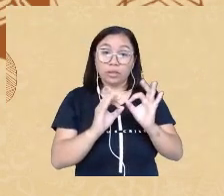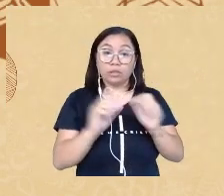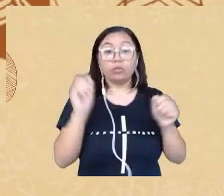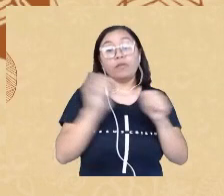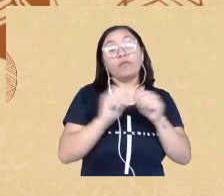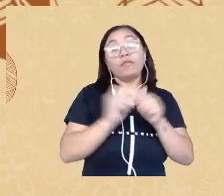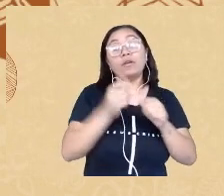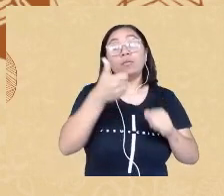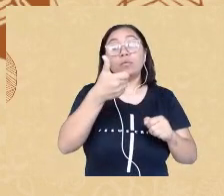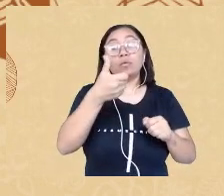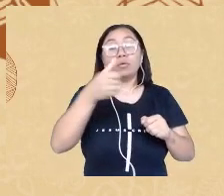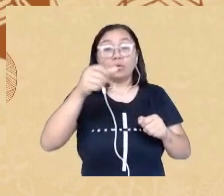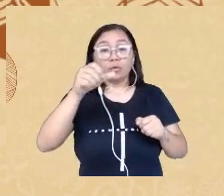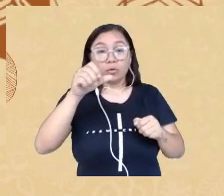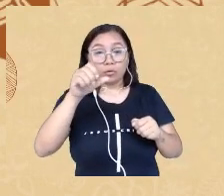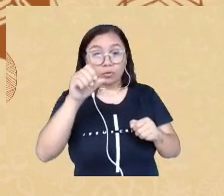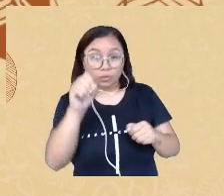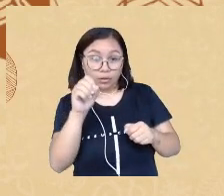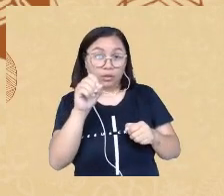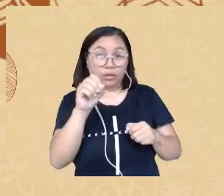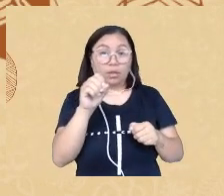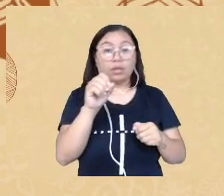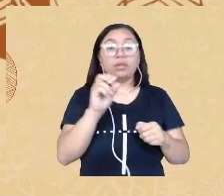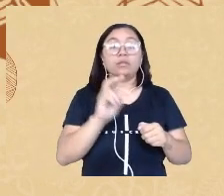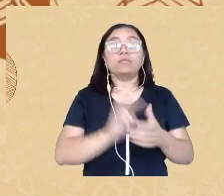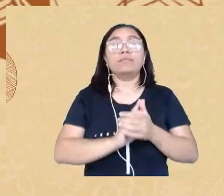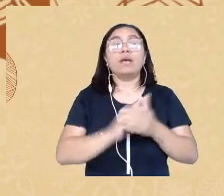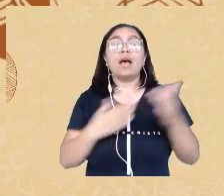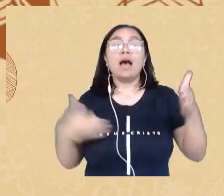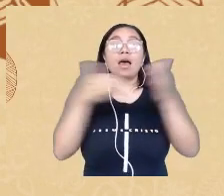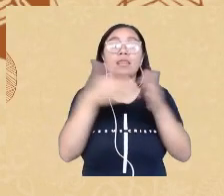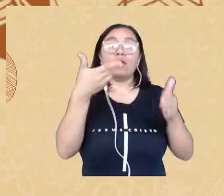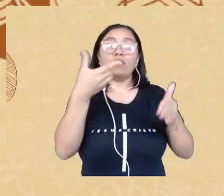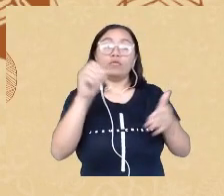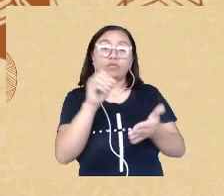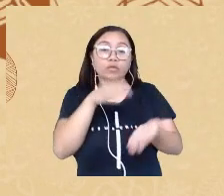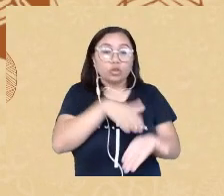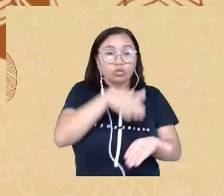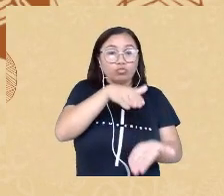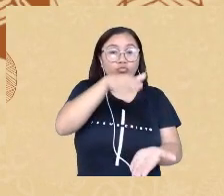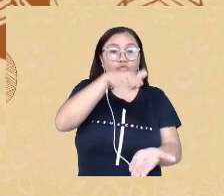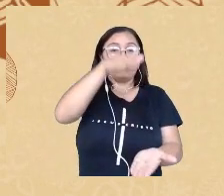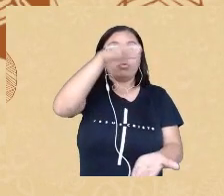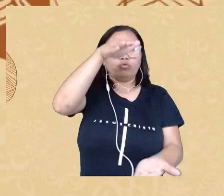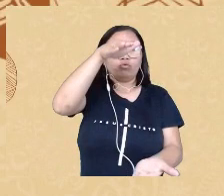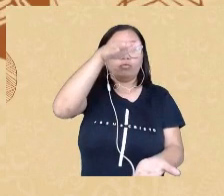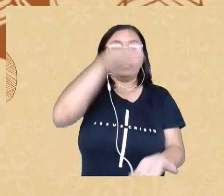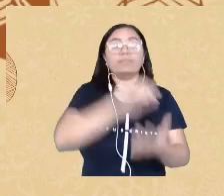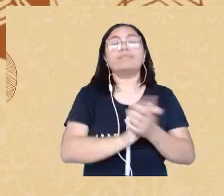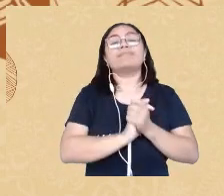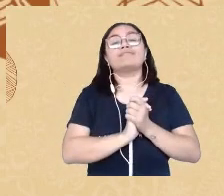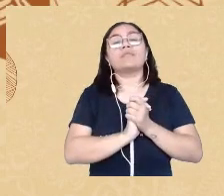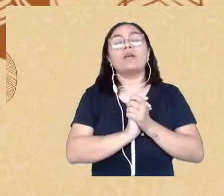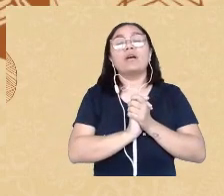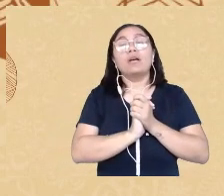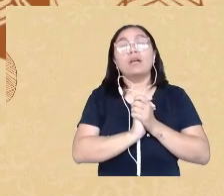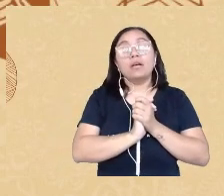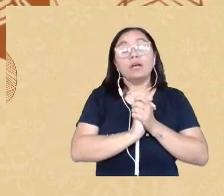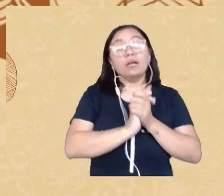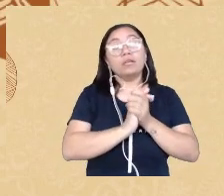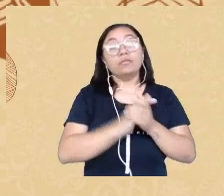foi composto do volume 10 até o volume 20, ou seja, 10 volumes, onde foram publicados 39